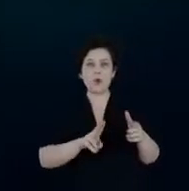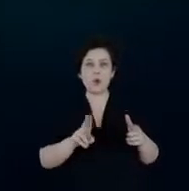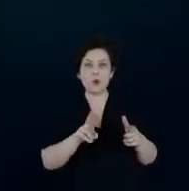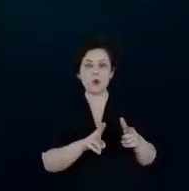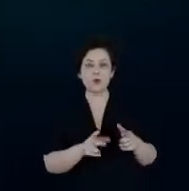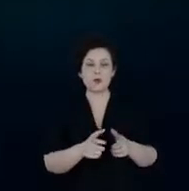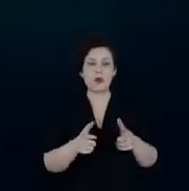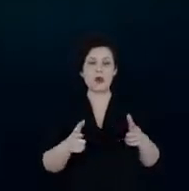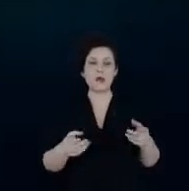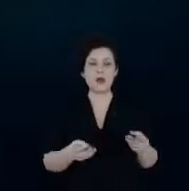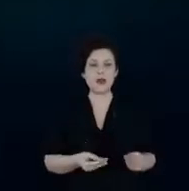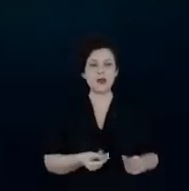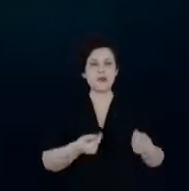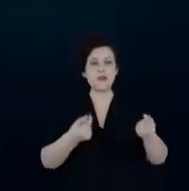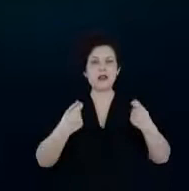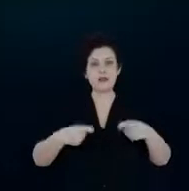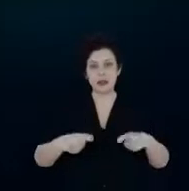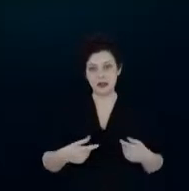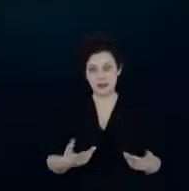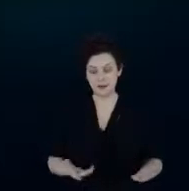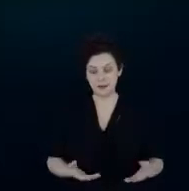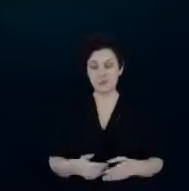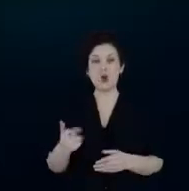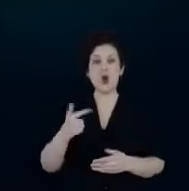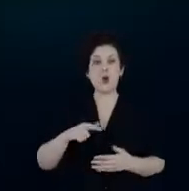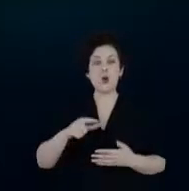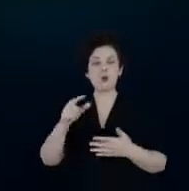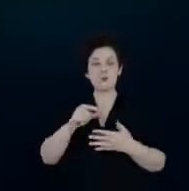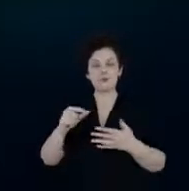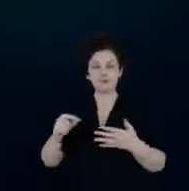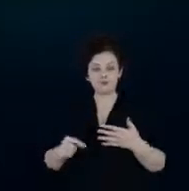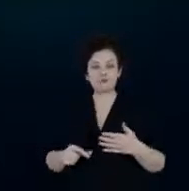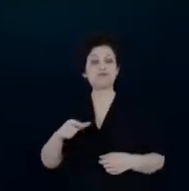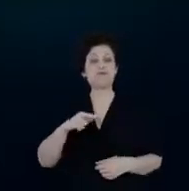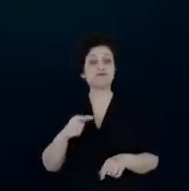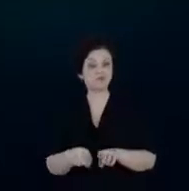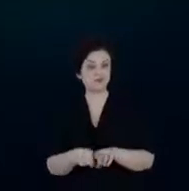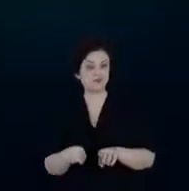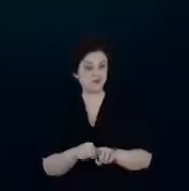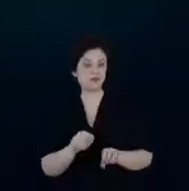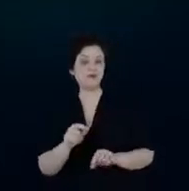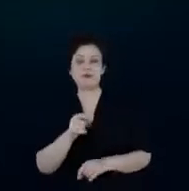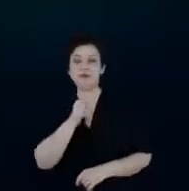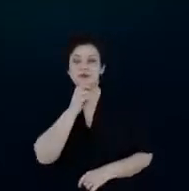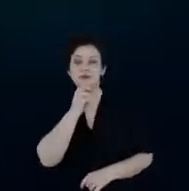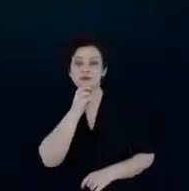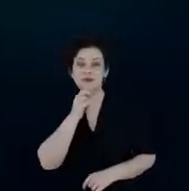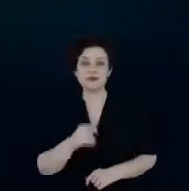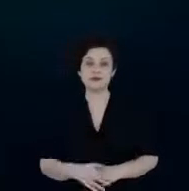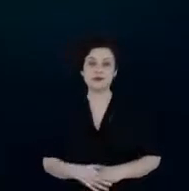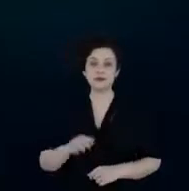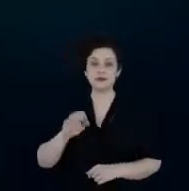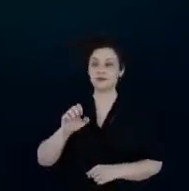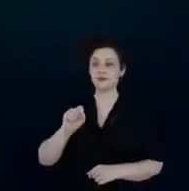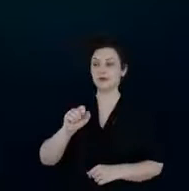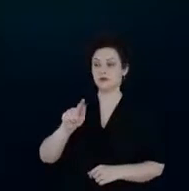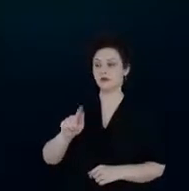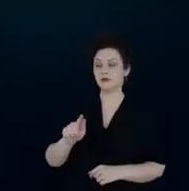feito com eficiência e outros fatores que nós temos aqui por exemplo como ESG